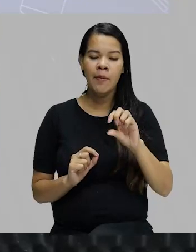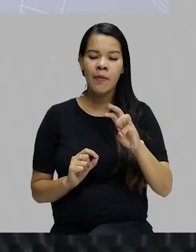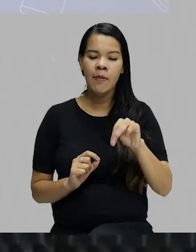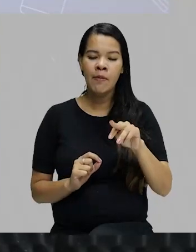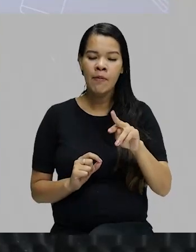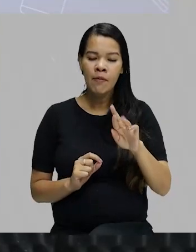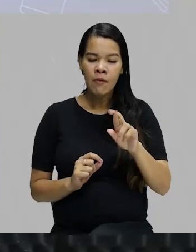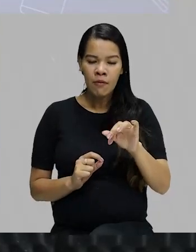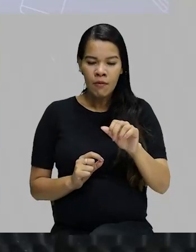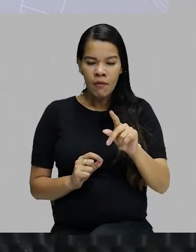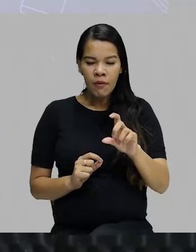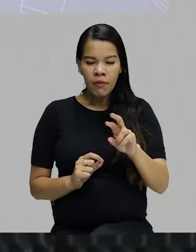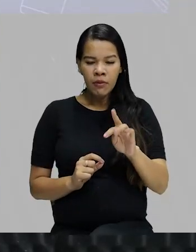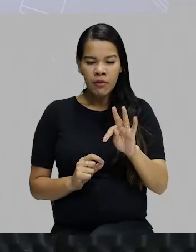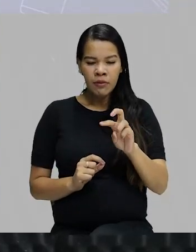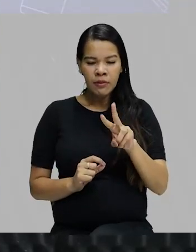-se,